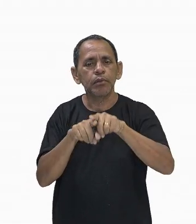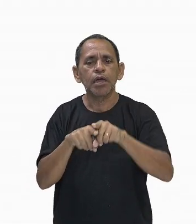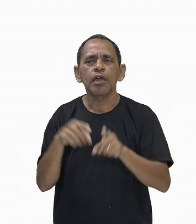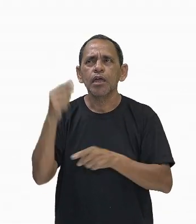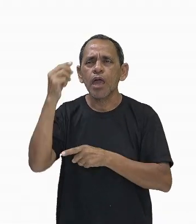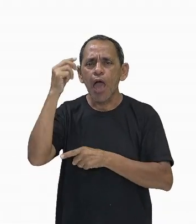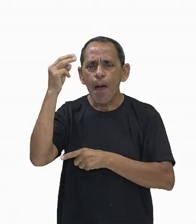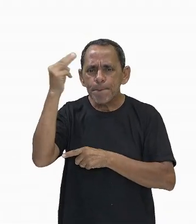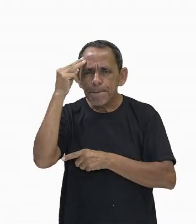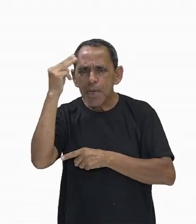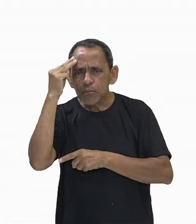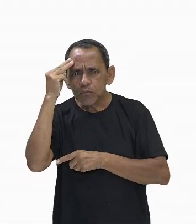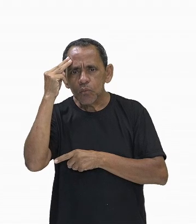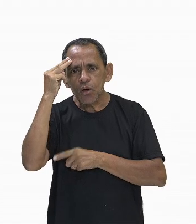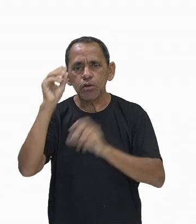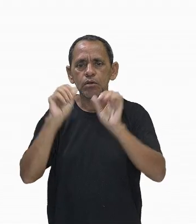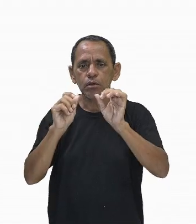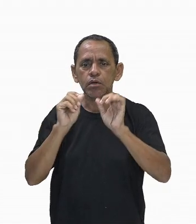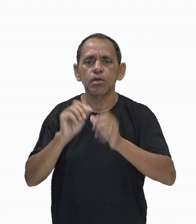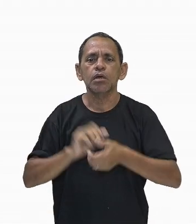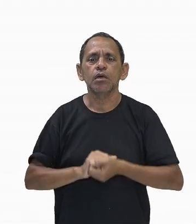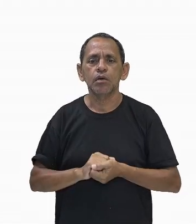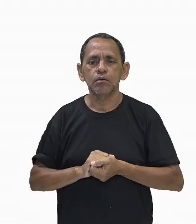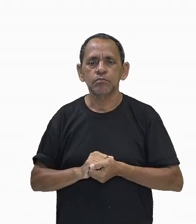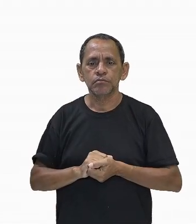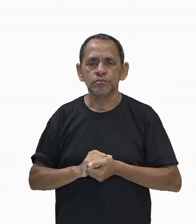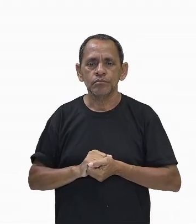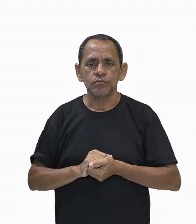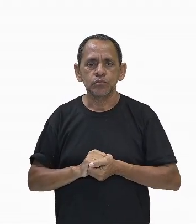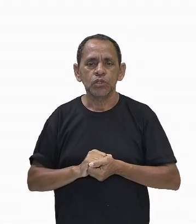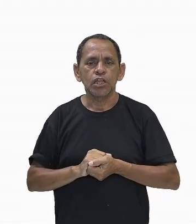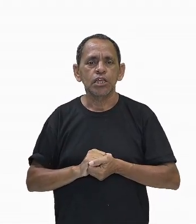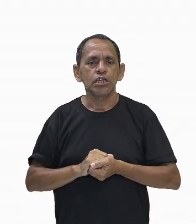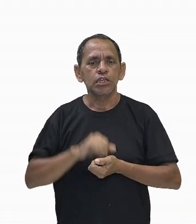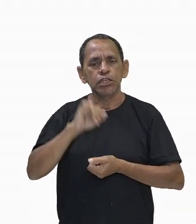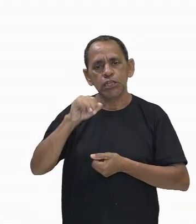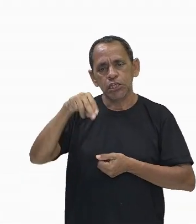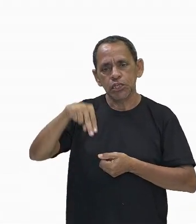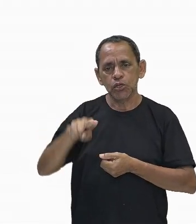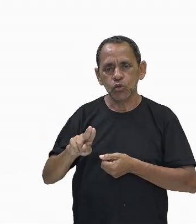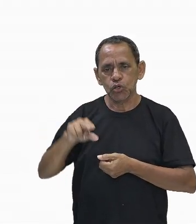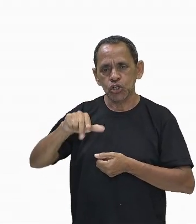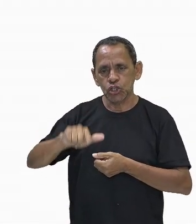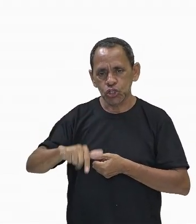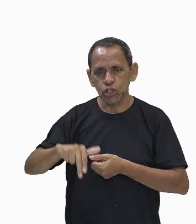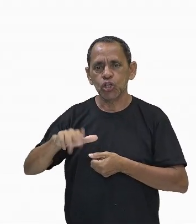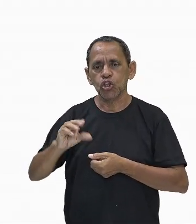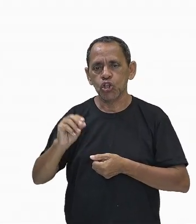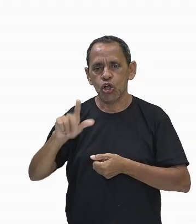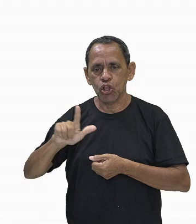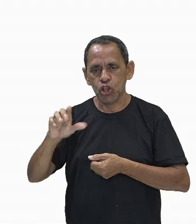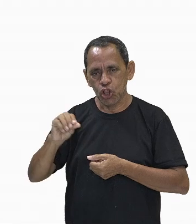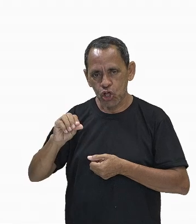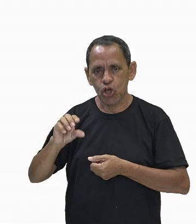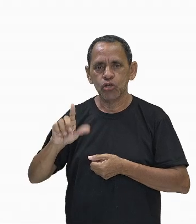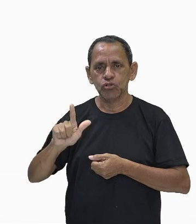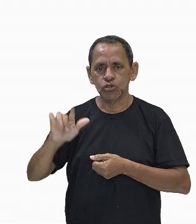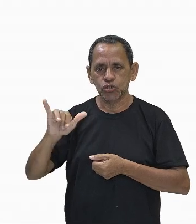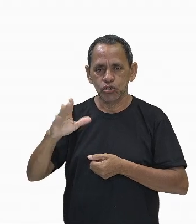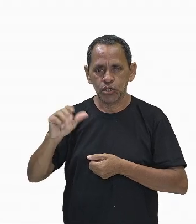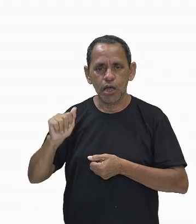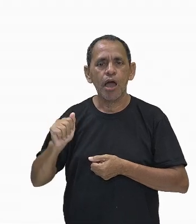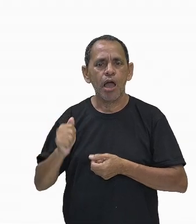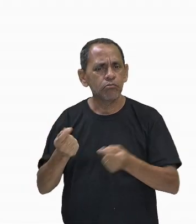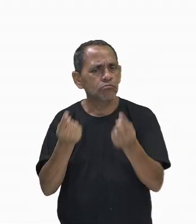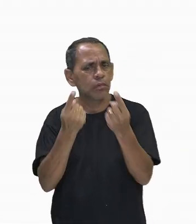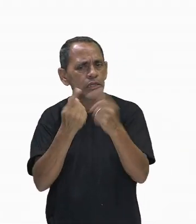é quando você adquire o mecanismo de defesa após uma infecção, e o seu corpo vai possuir essa memória para combater o